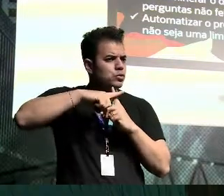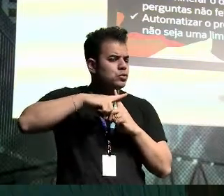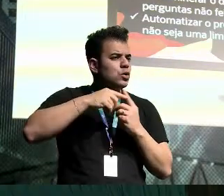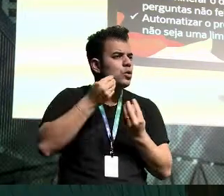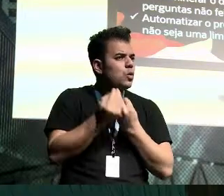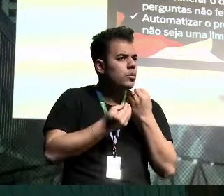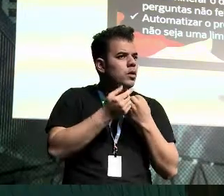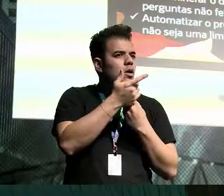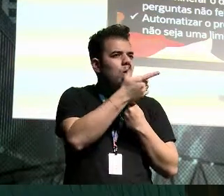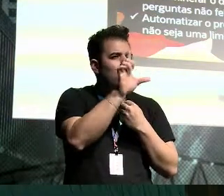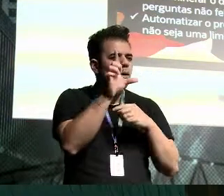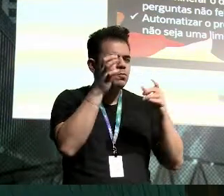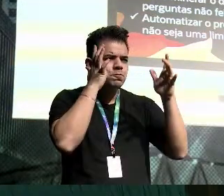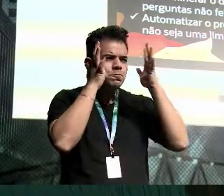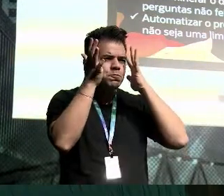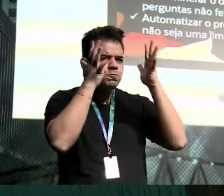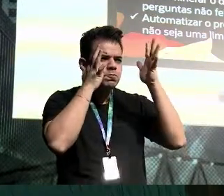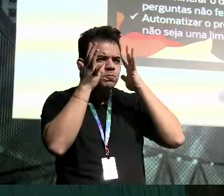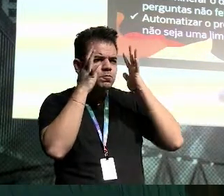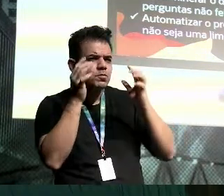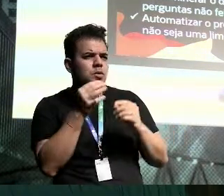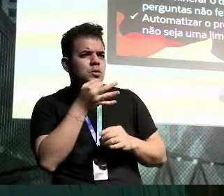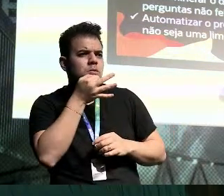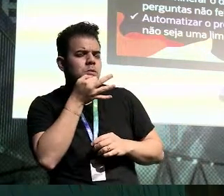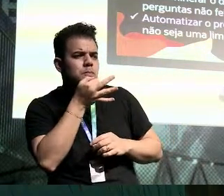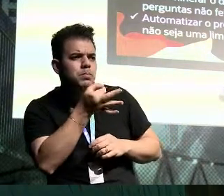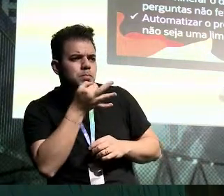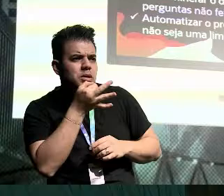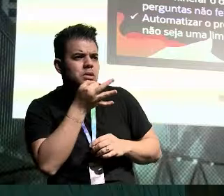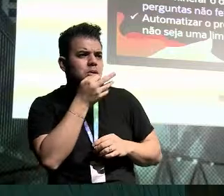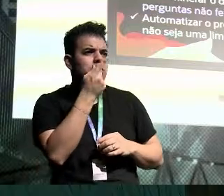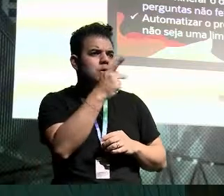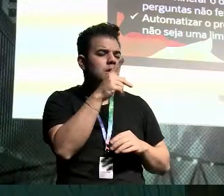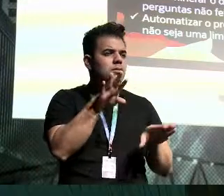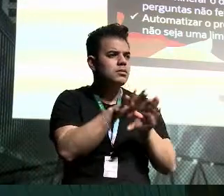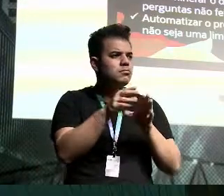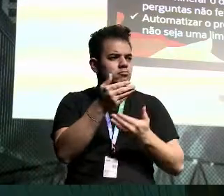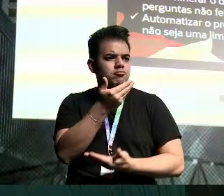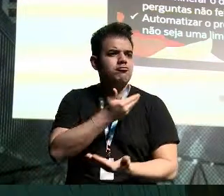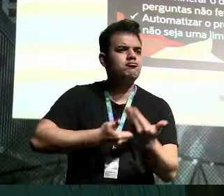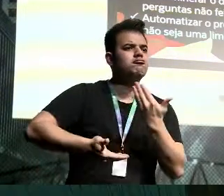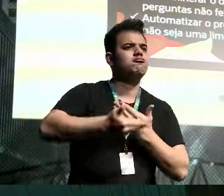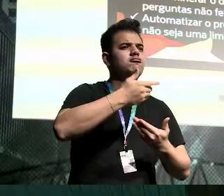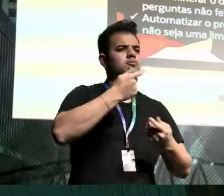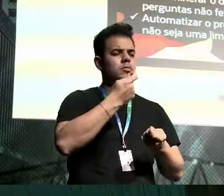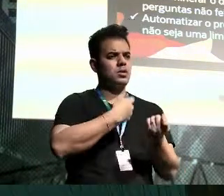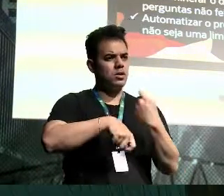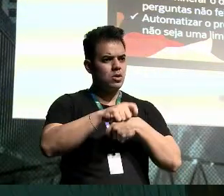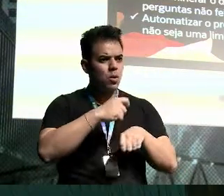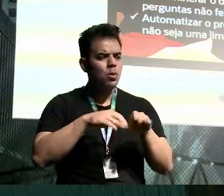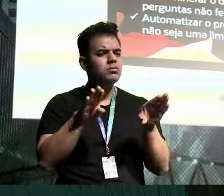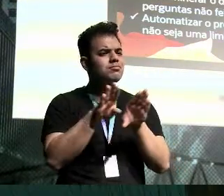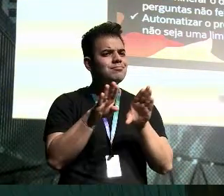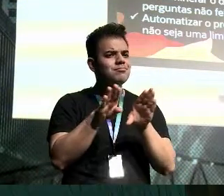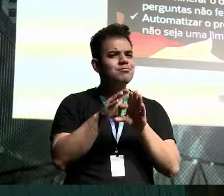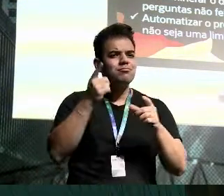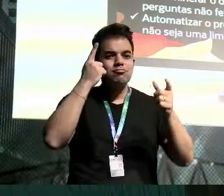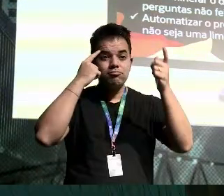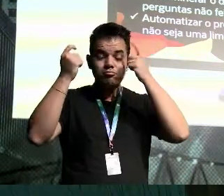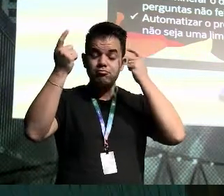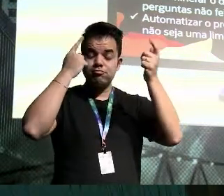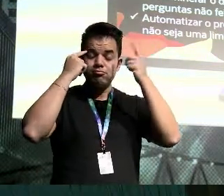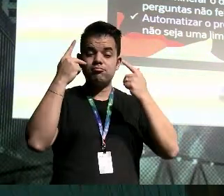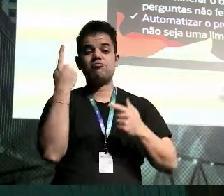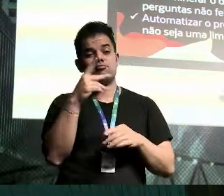outras questões, com outros pontos que vão te dar o calor do negócio, que vão te dar a criticidade, ou